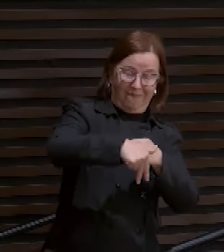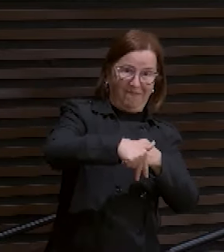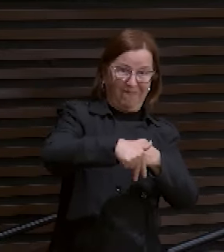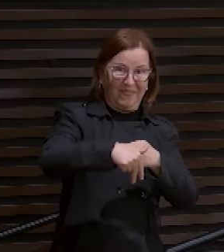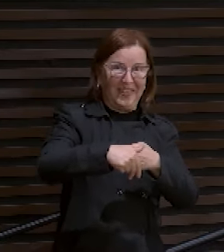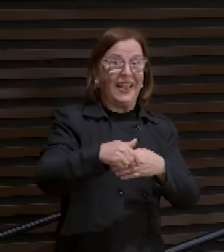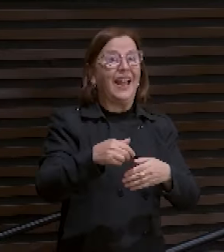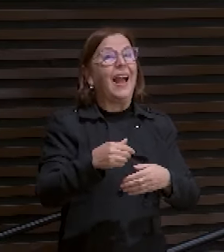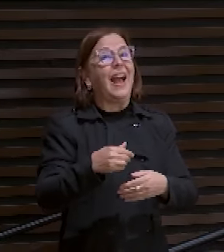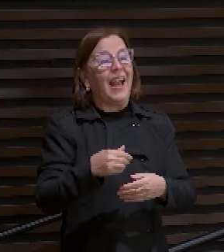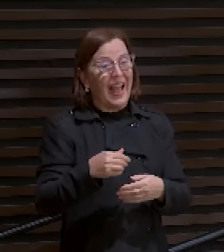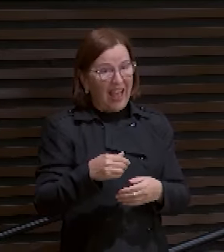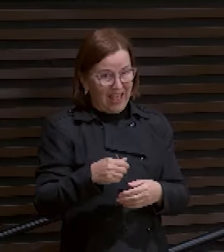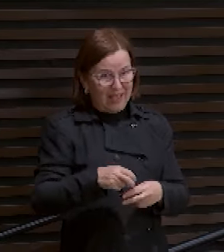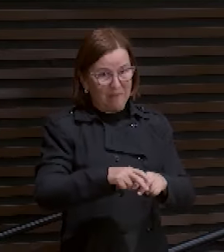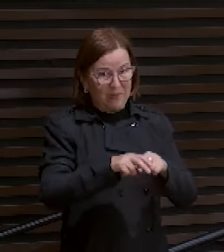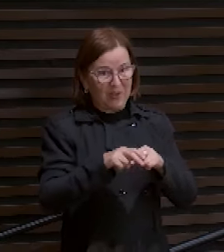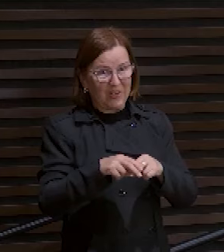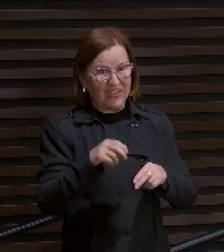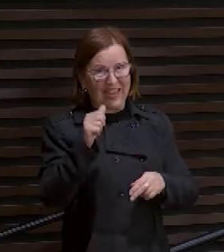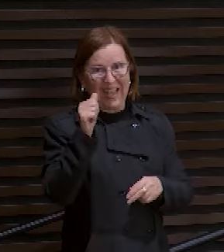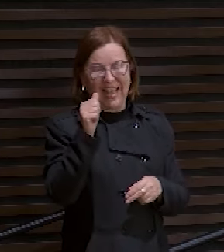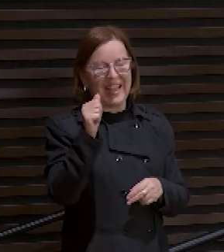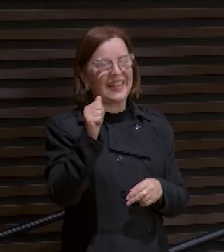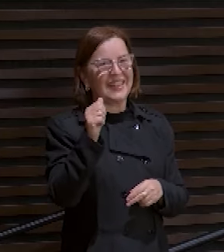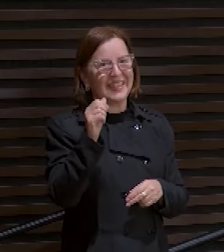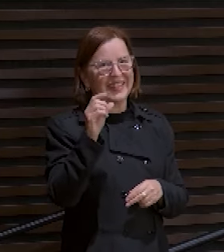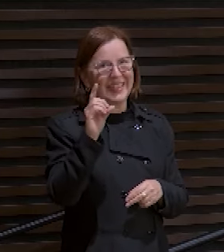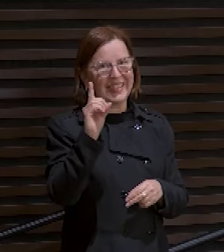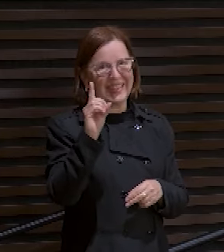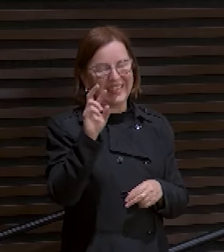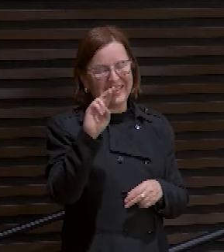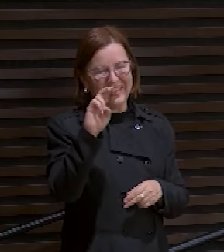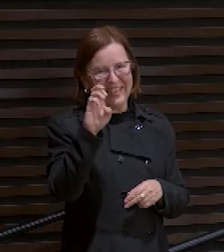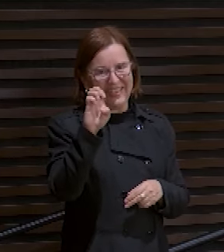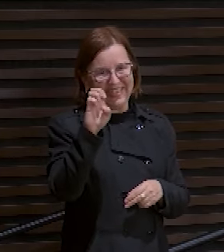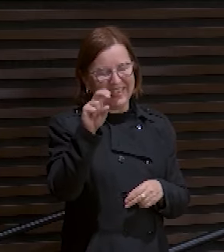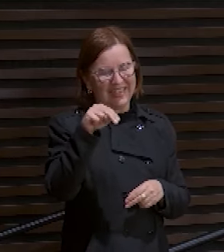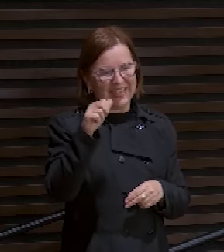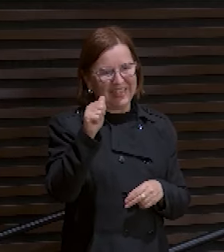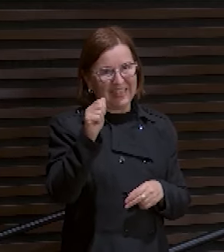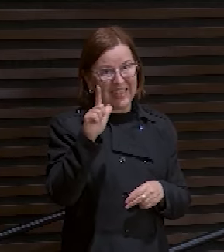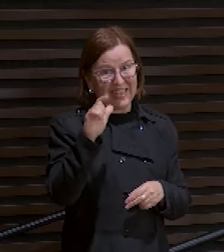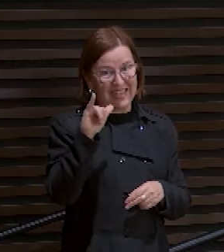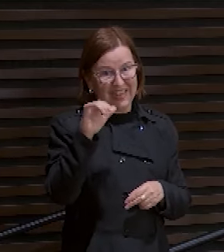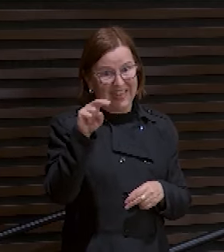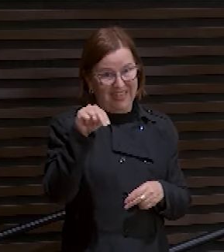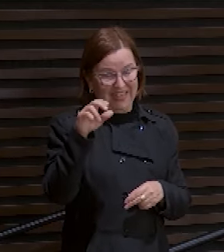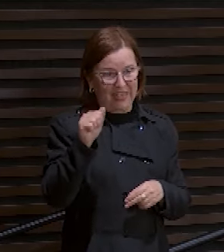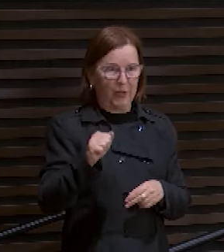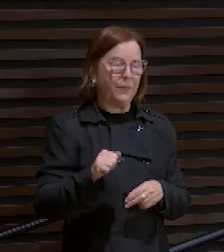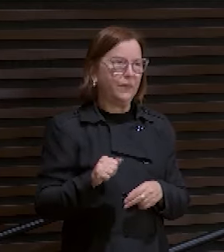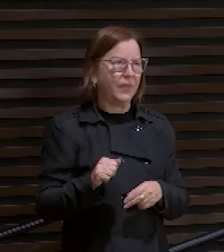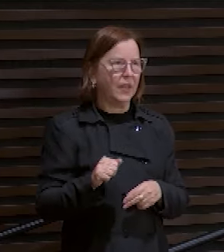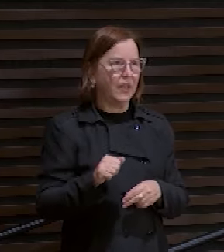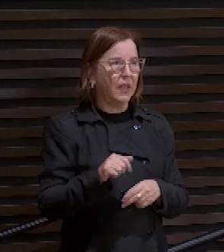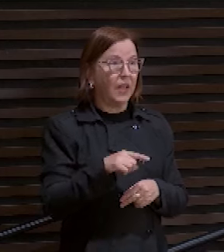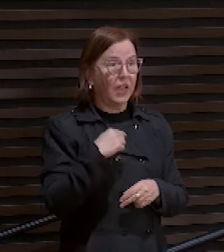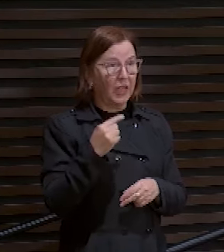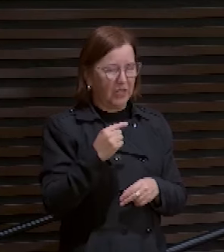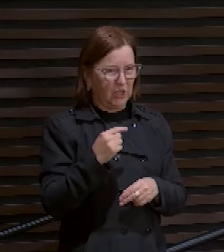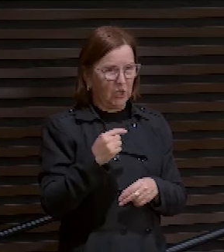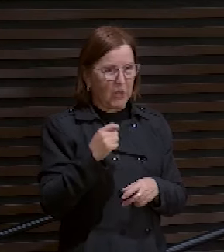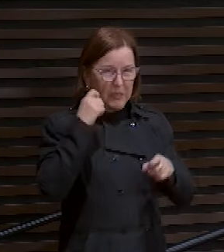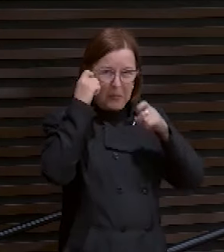casa. A adrenalina sentada aqui no banco que começa a produzir em nós. Porque nós já estamos preocupados com amanhã. Isso já